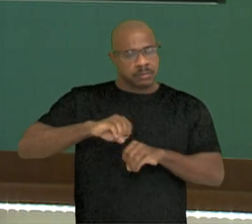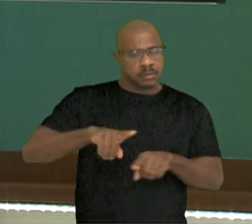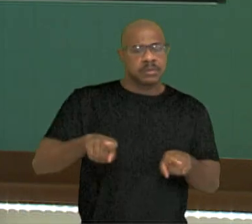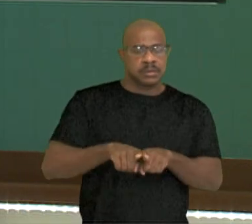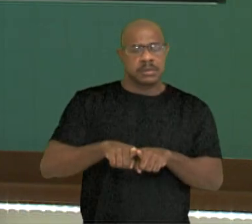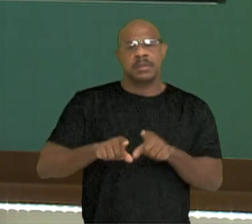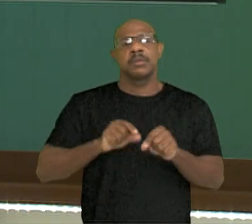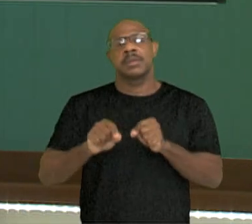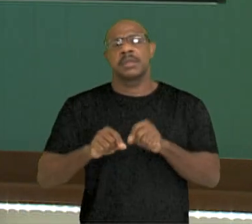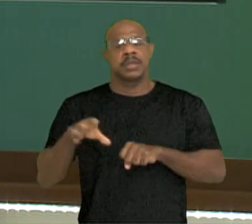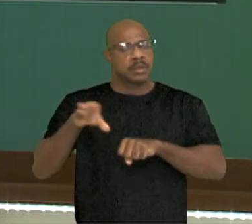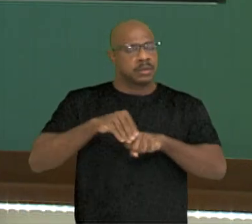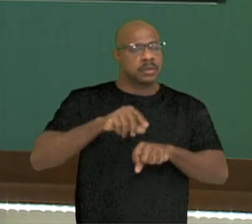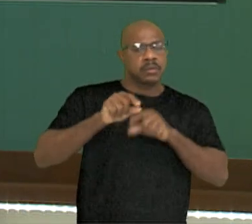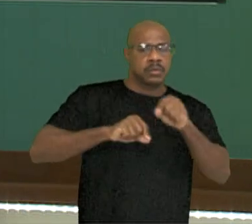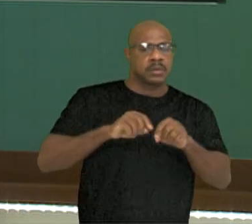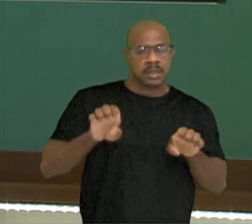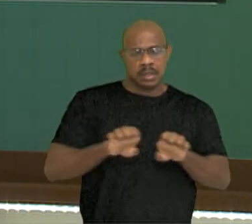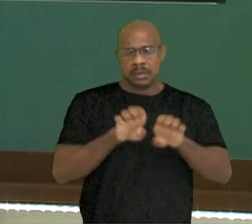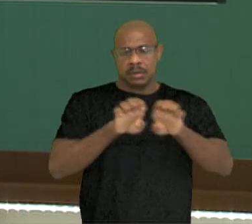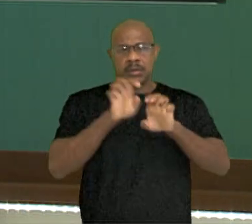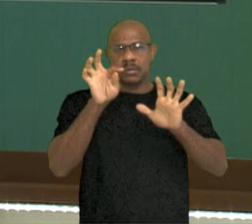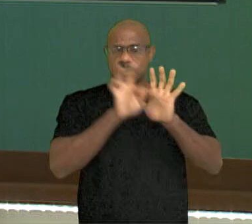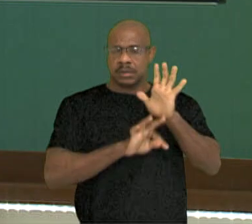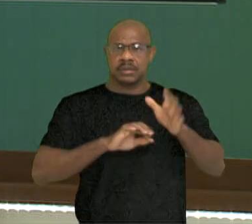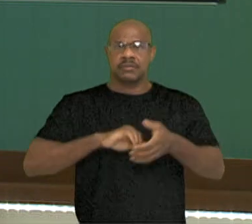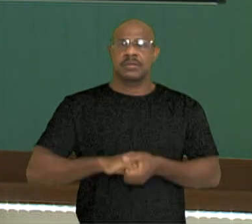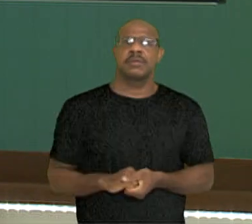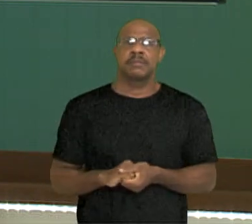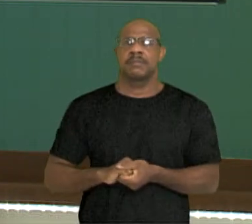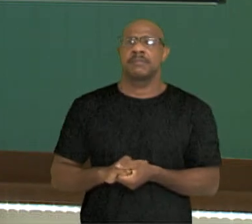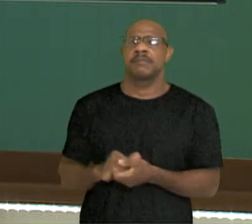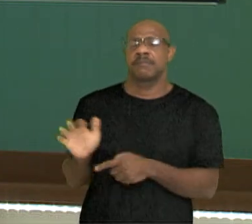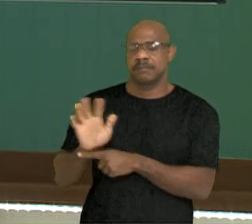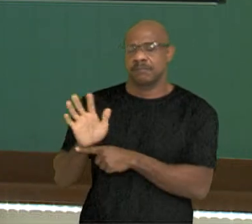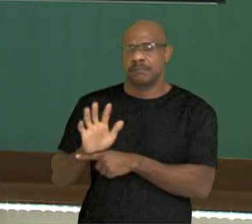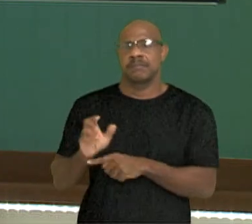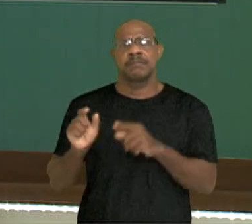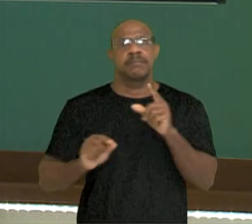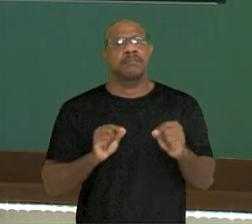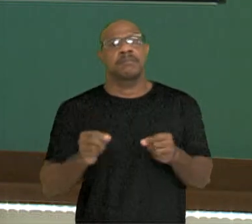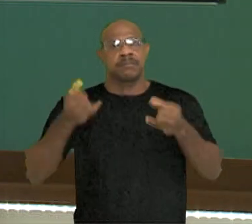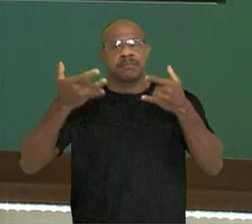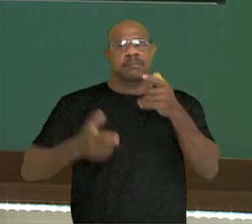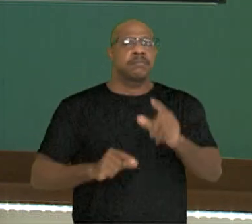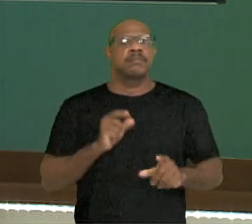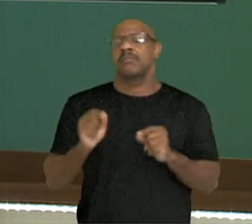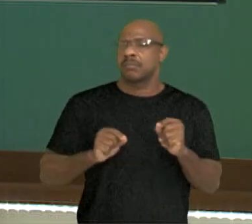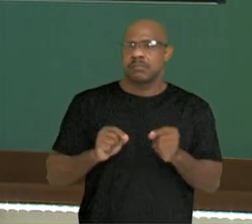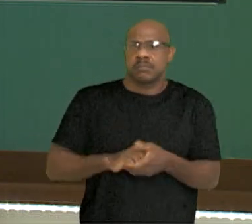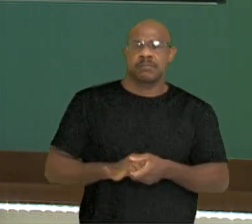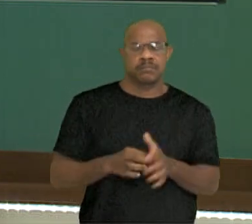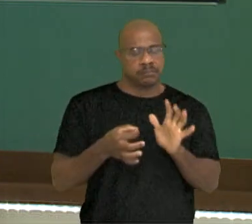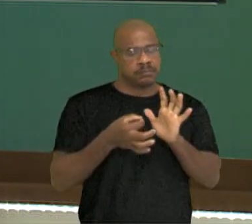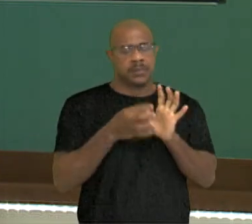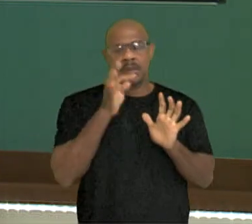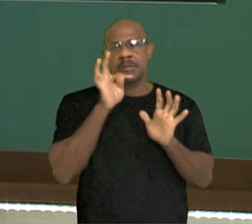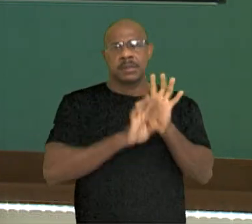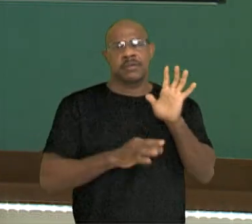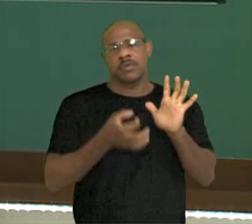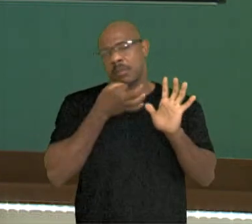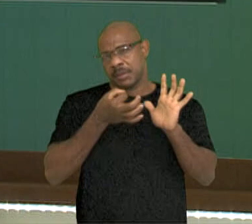e reconhecer a estrutura do texto. Neste vídeo, nós falamos sobre o artigo de